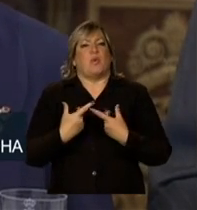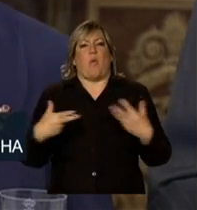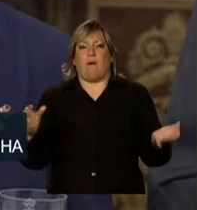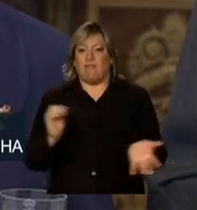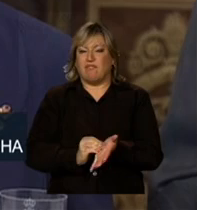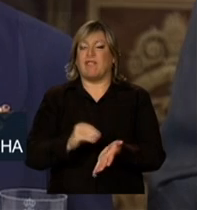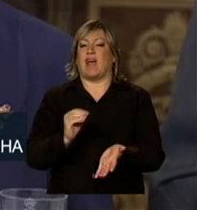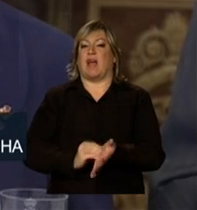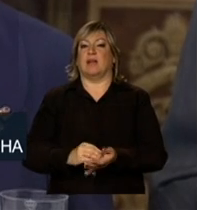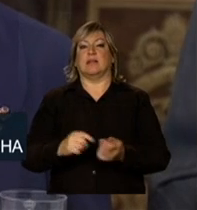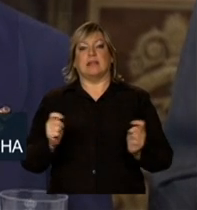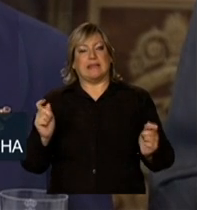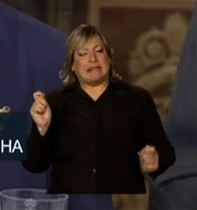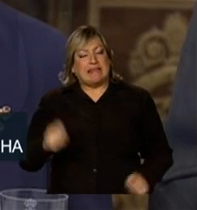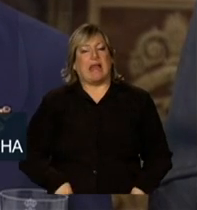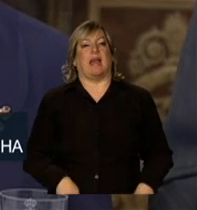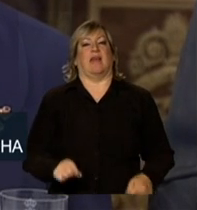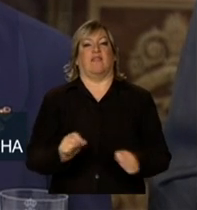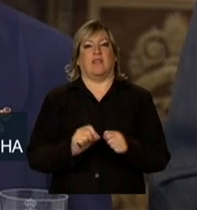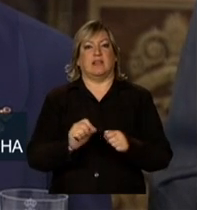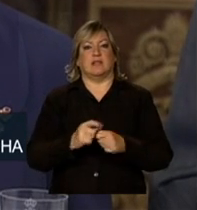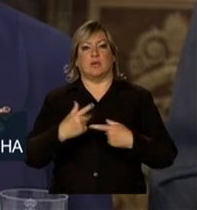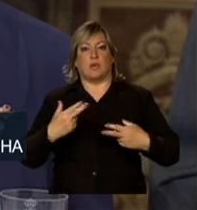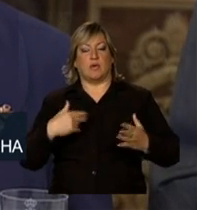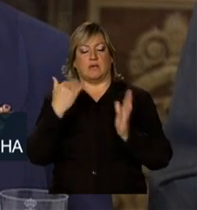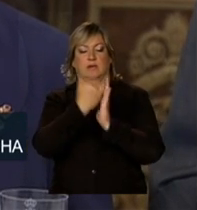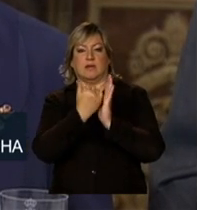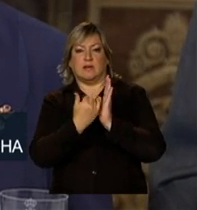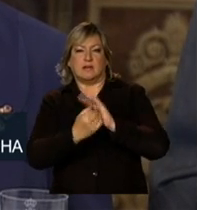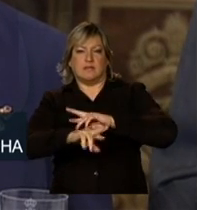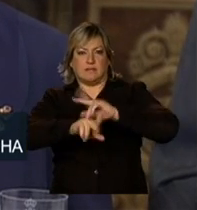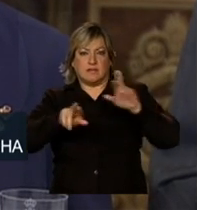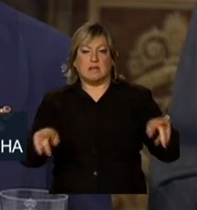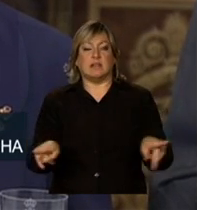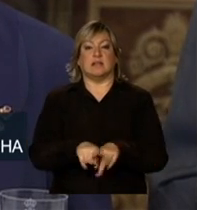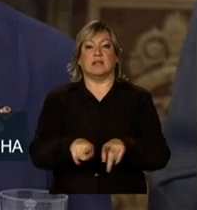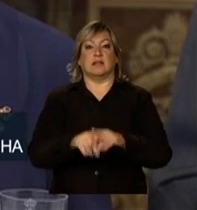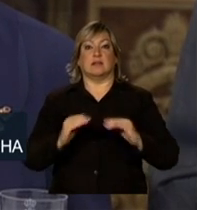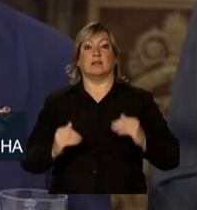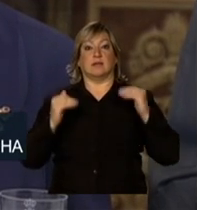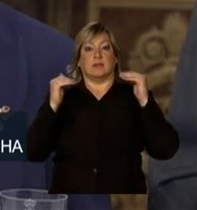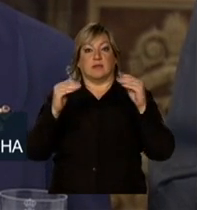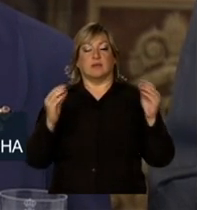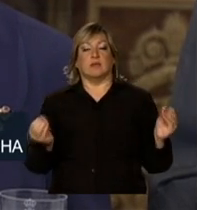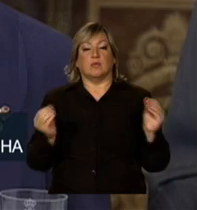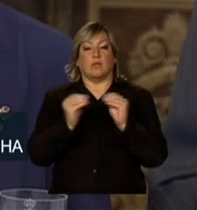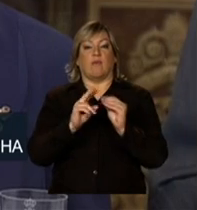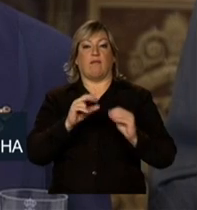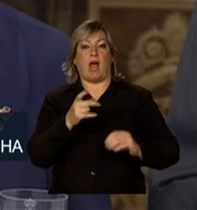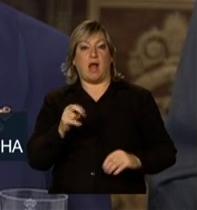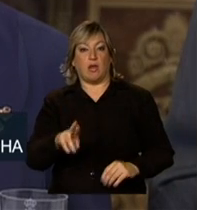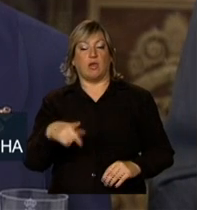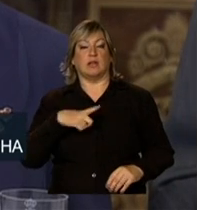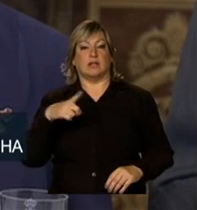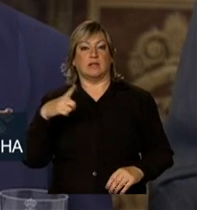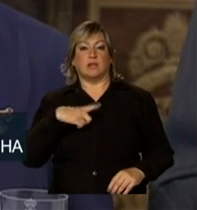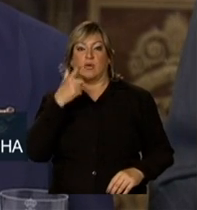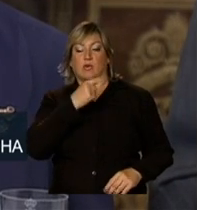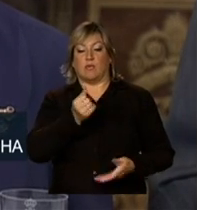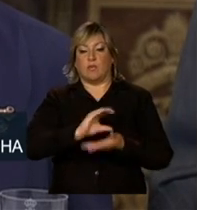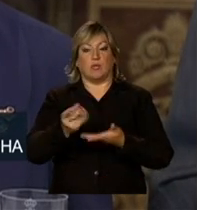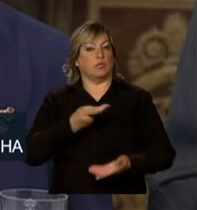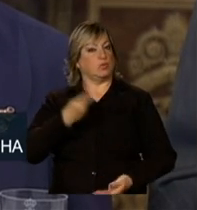por meio da diversificação de nossa pauta e a elevação do valor agregado dos investimentos recíprocos.